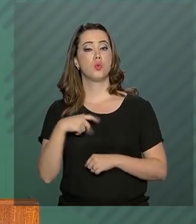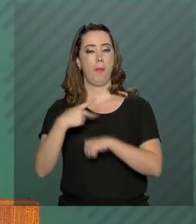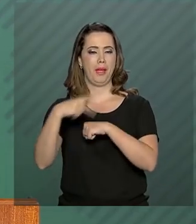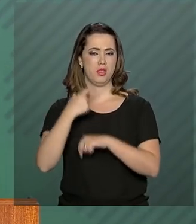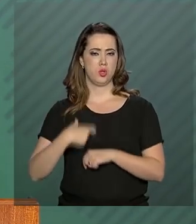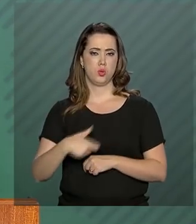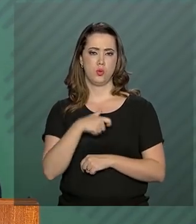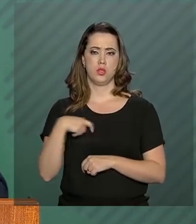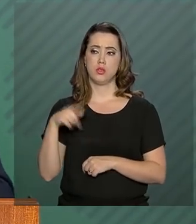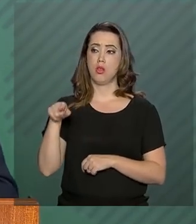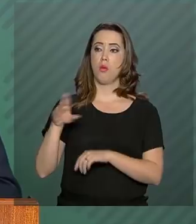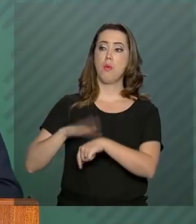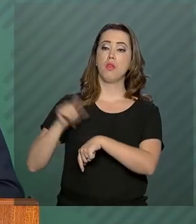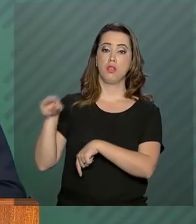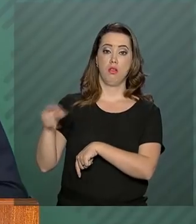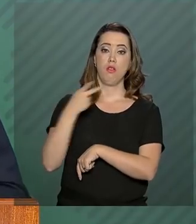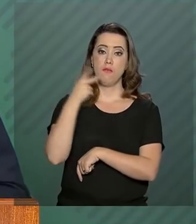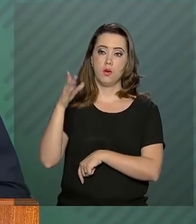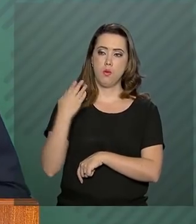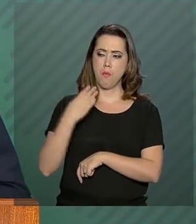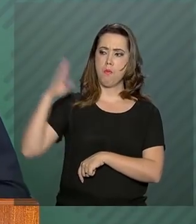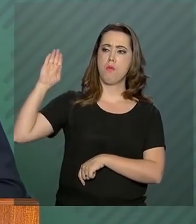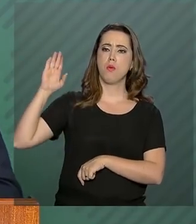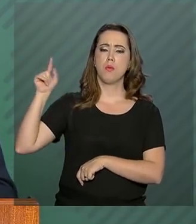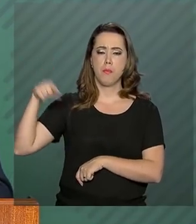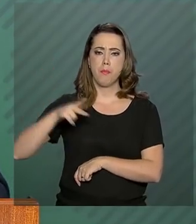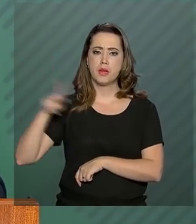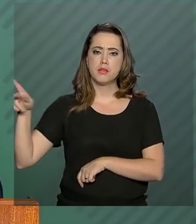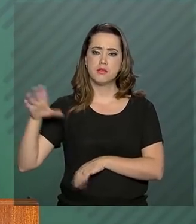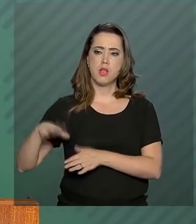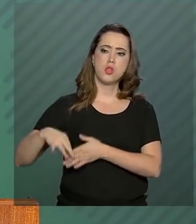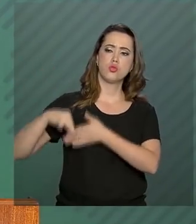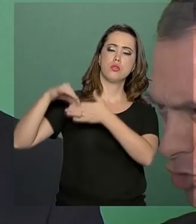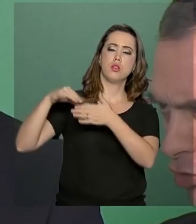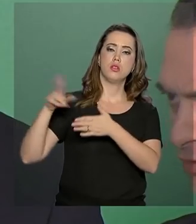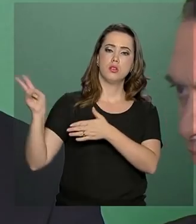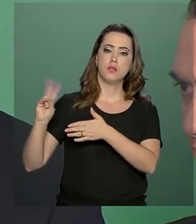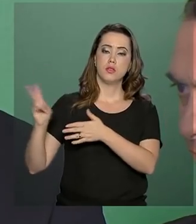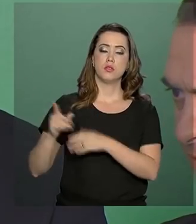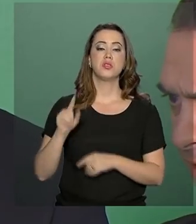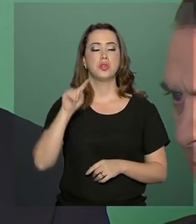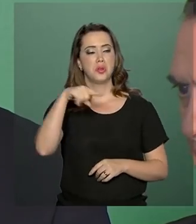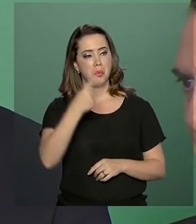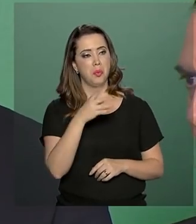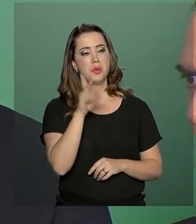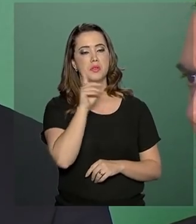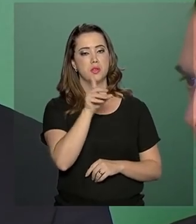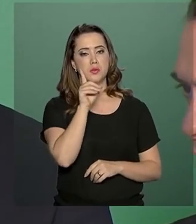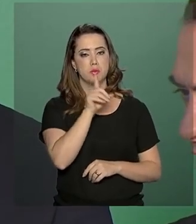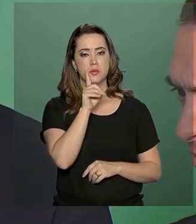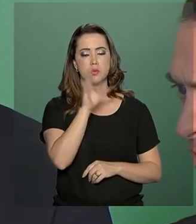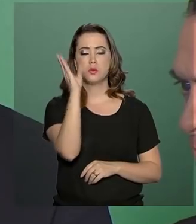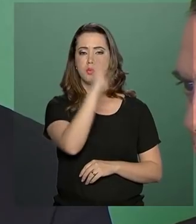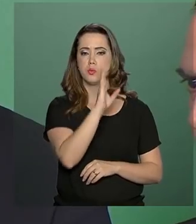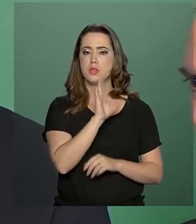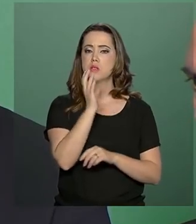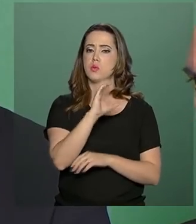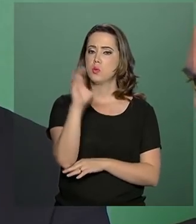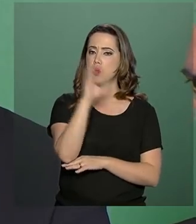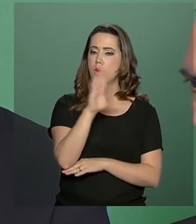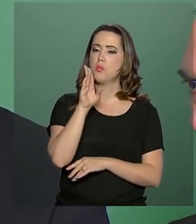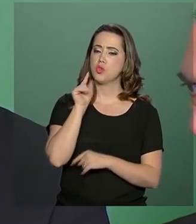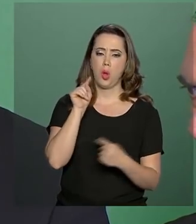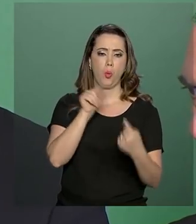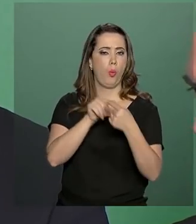autoproclamou presidente venezuelano e que logo Estados Unidos, Brasil e Colômbia passaram a apoiar o novo líder.